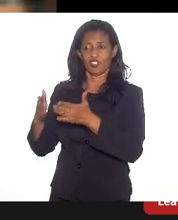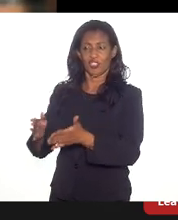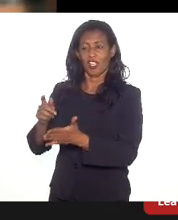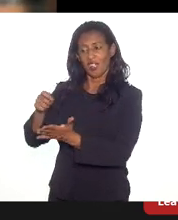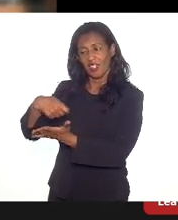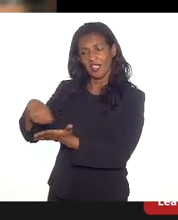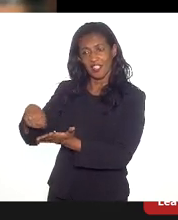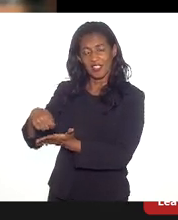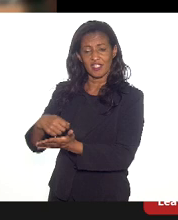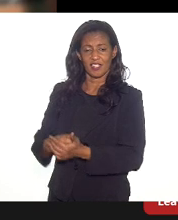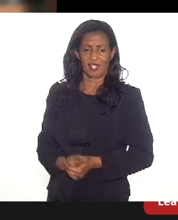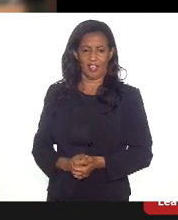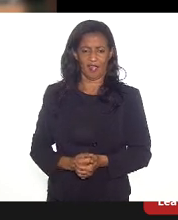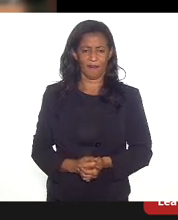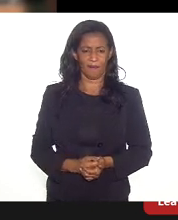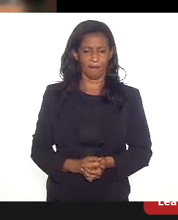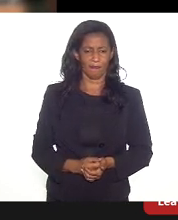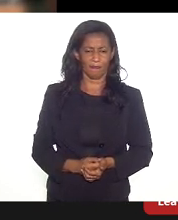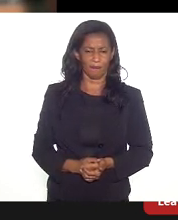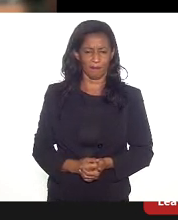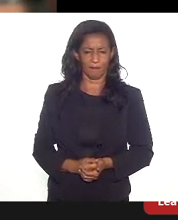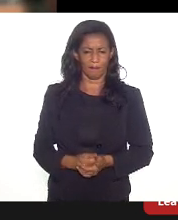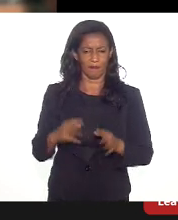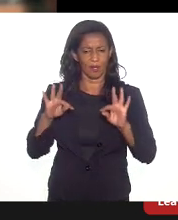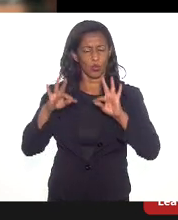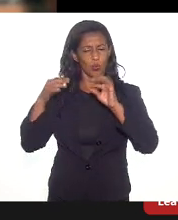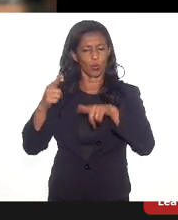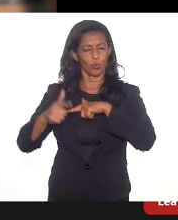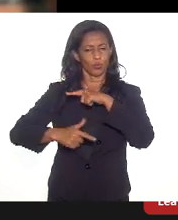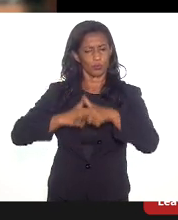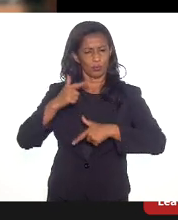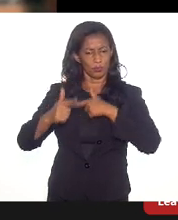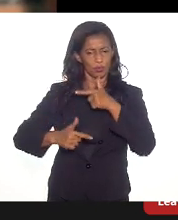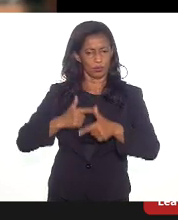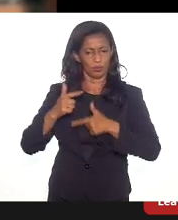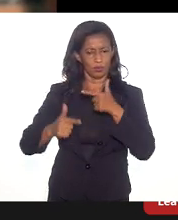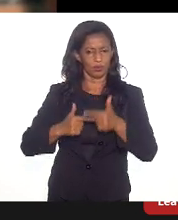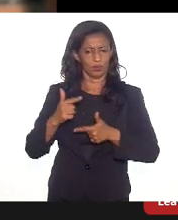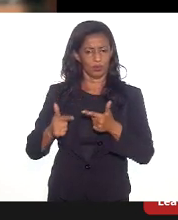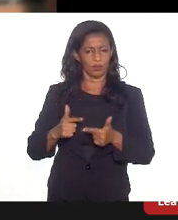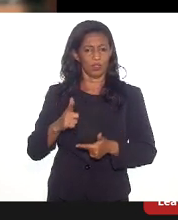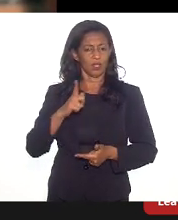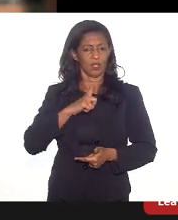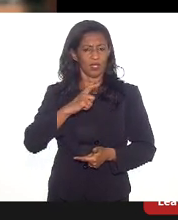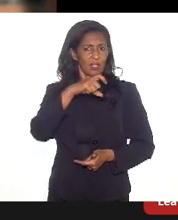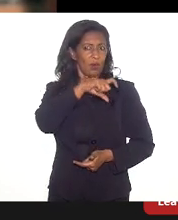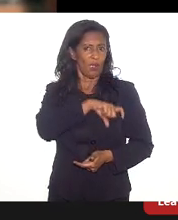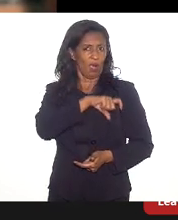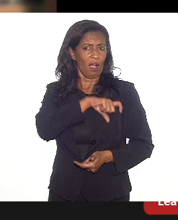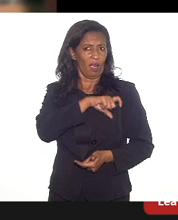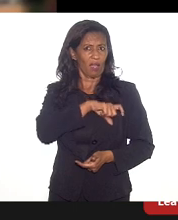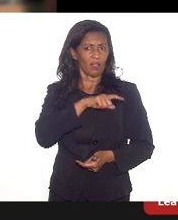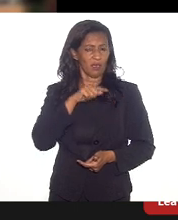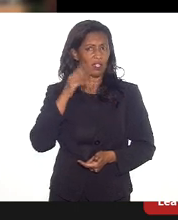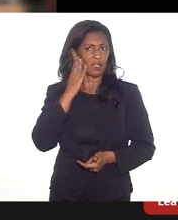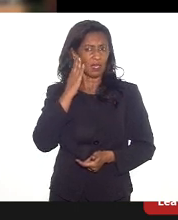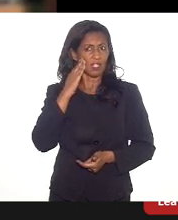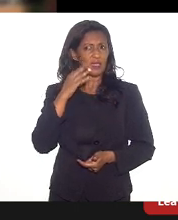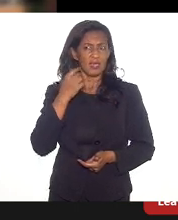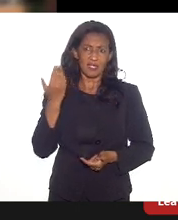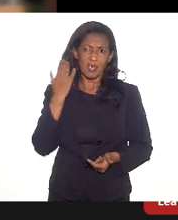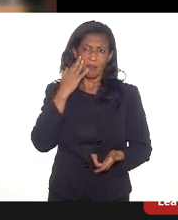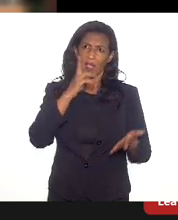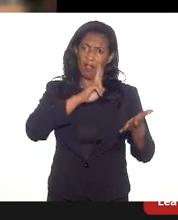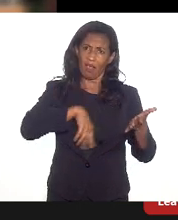funcionários públicos fazem em prova, então não tem mais, todo trabalhador que tinha uma carteira de alimentação era um cara habilitado a escrever, ler e